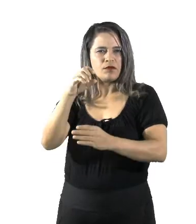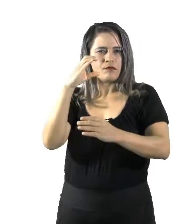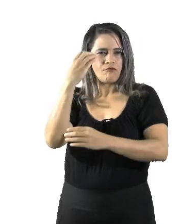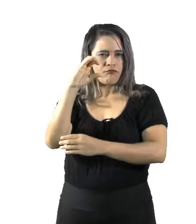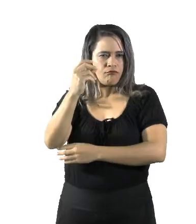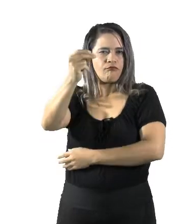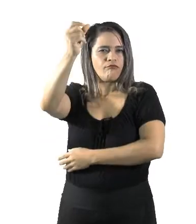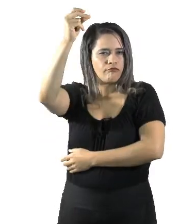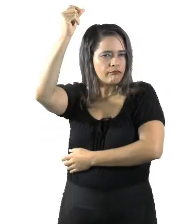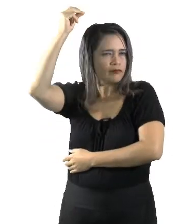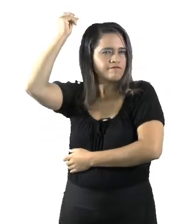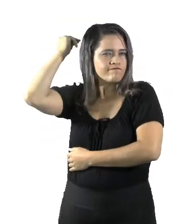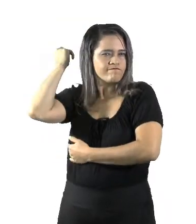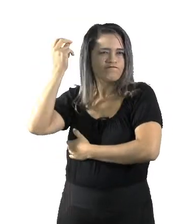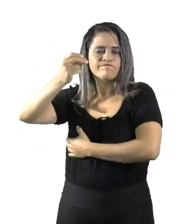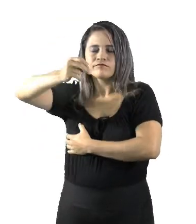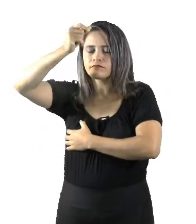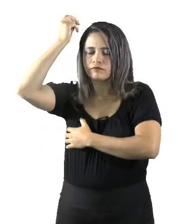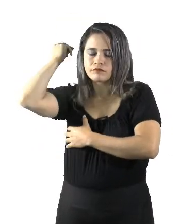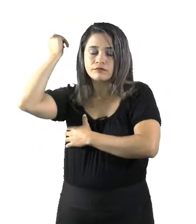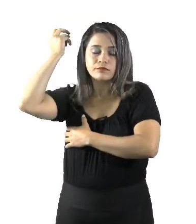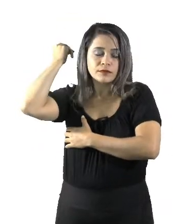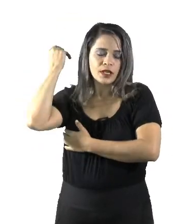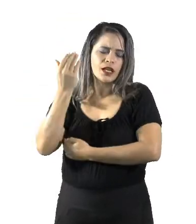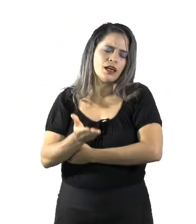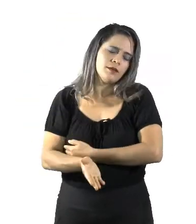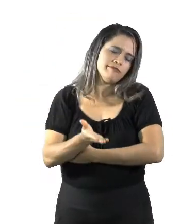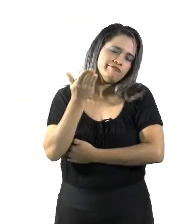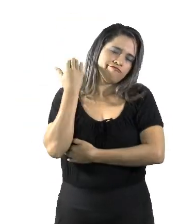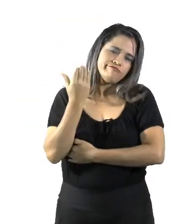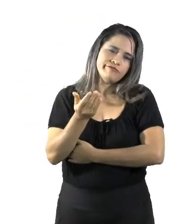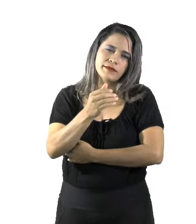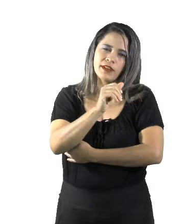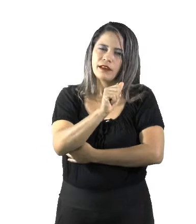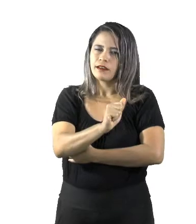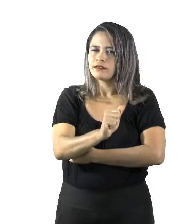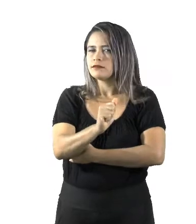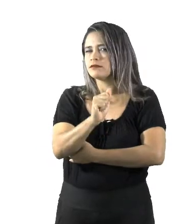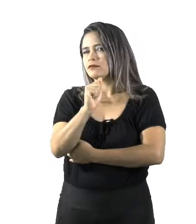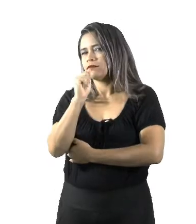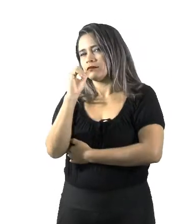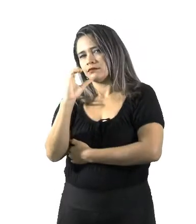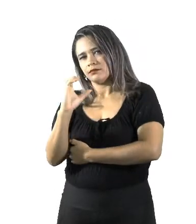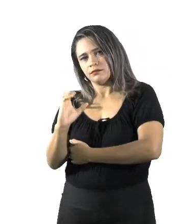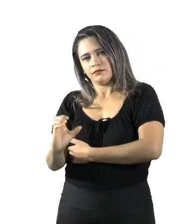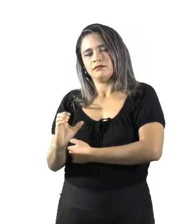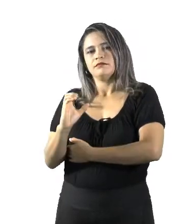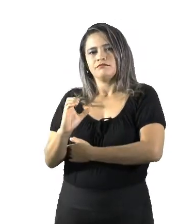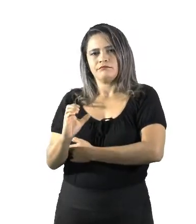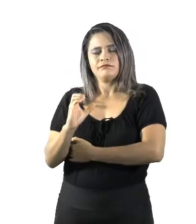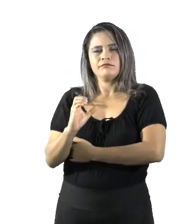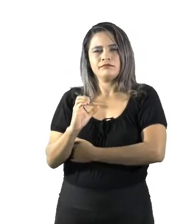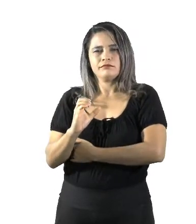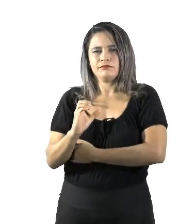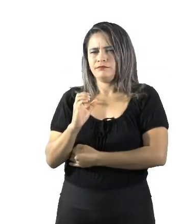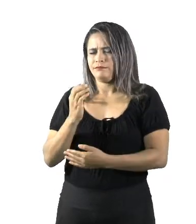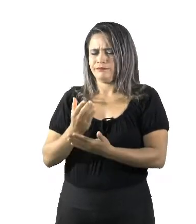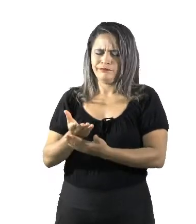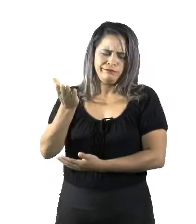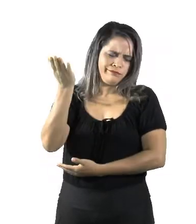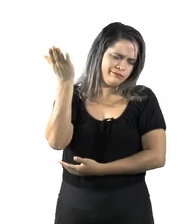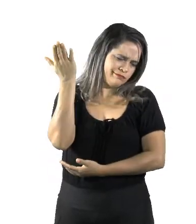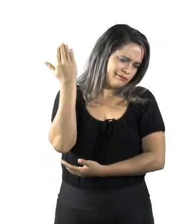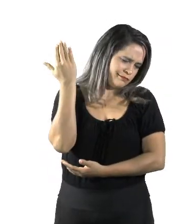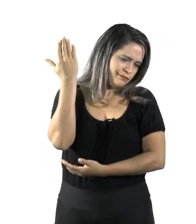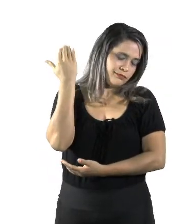muito antiga. Desde a Antiguidade, antes de Cristo e tudo mais, desde os primórios da Antiguidade,